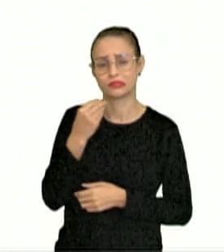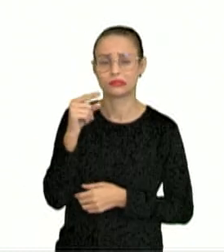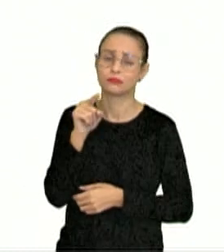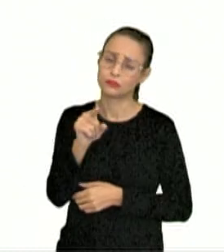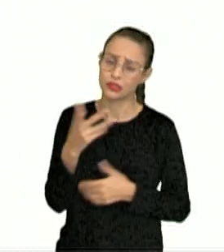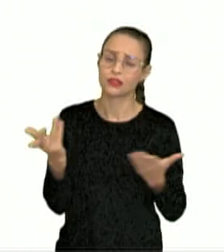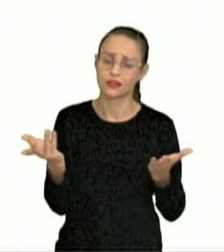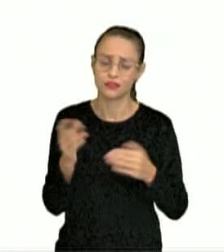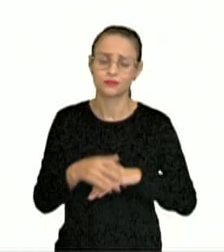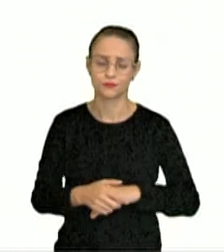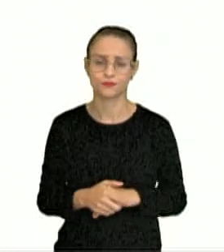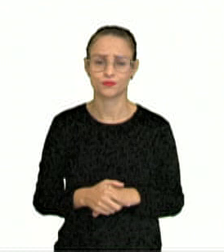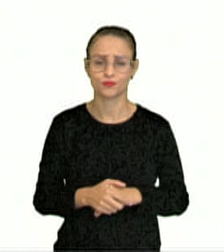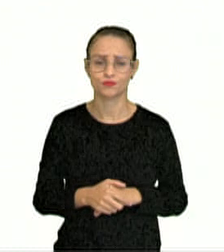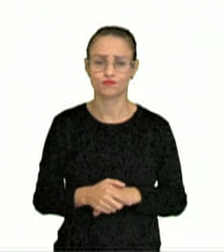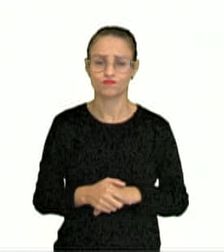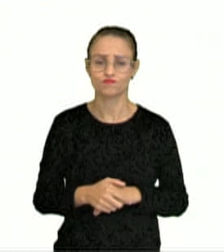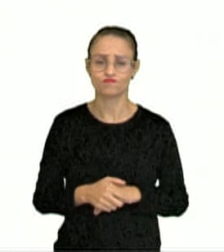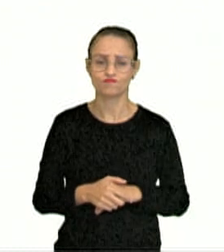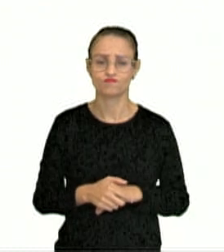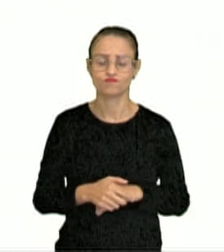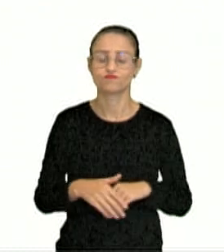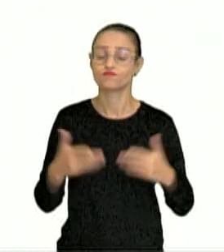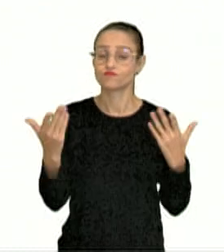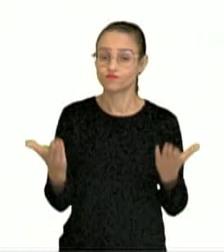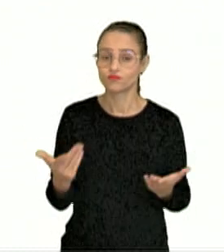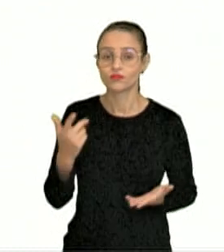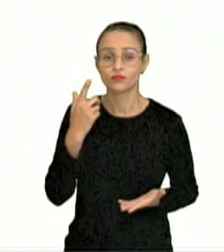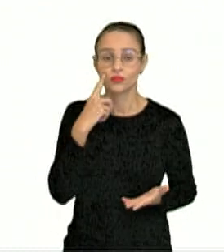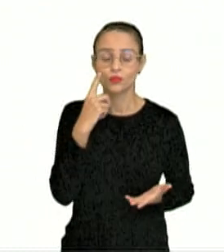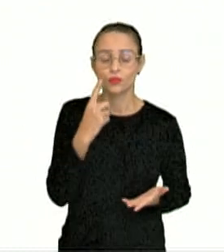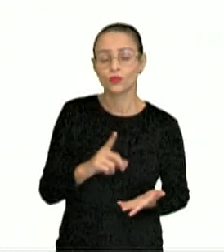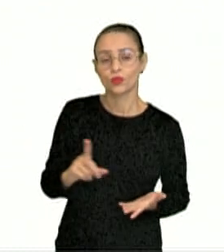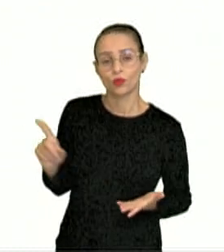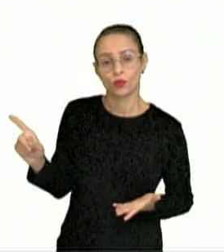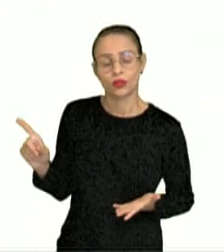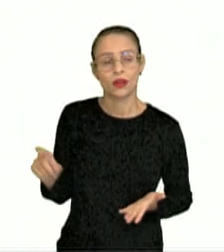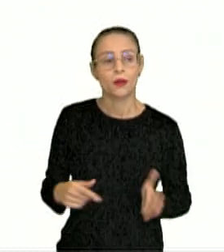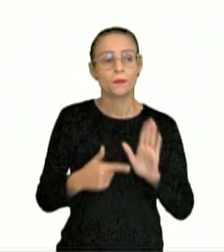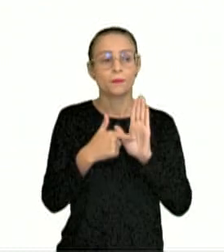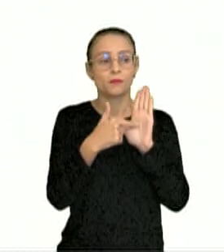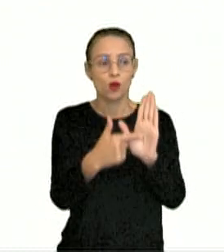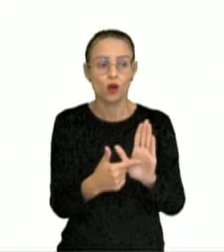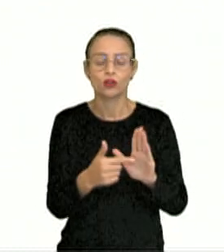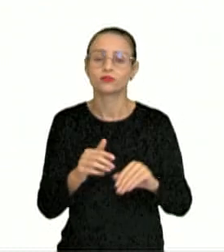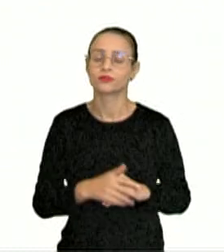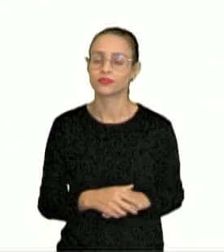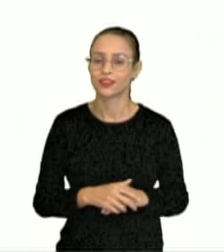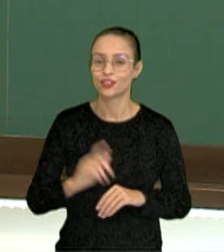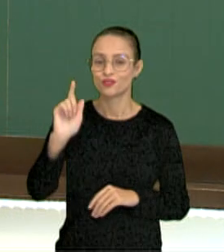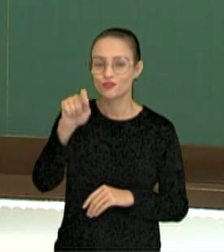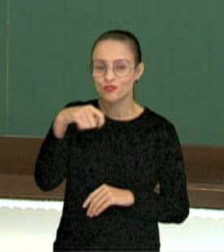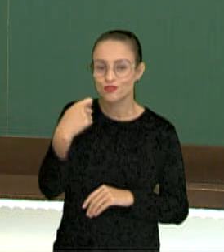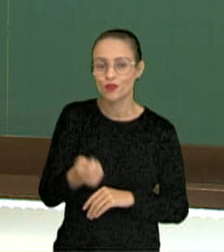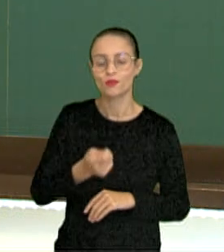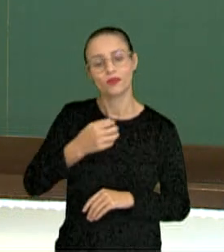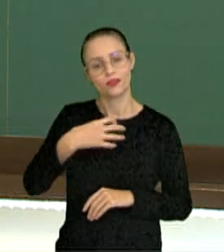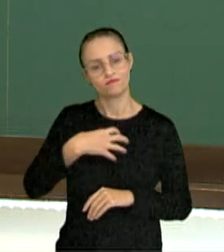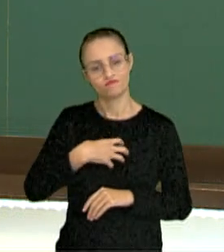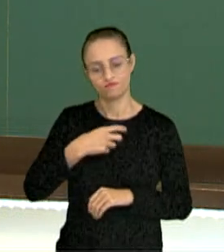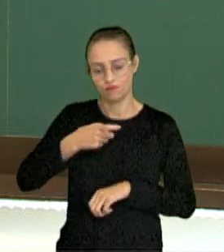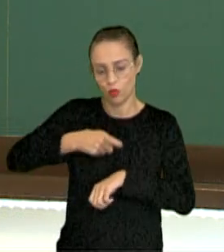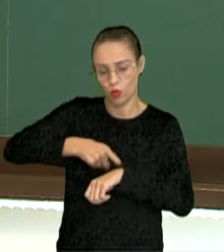superficialidade que te rodeia. Então, temos ainda aqui um destaque. A autora fala sobre o momento do